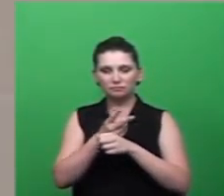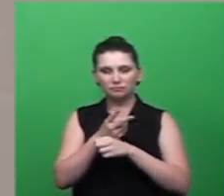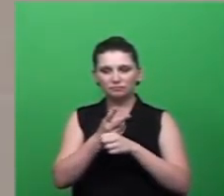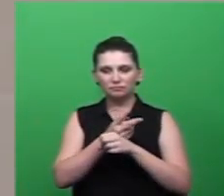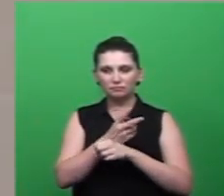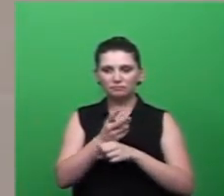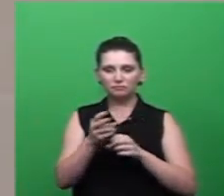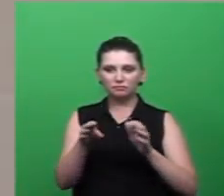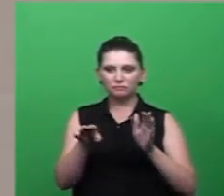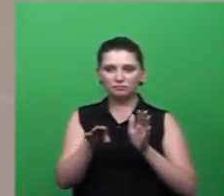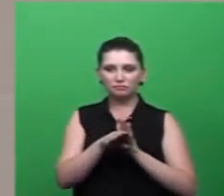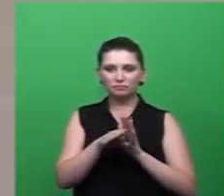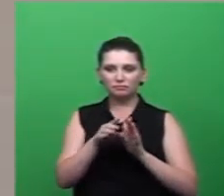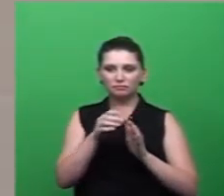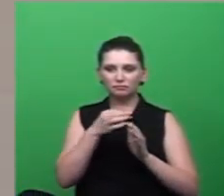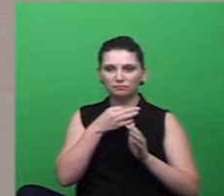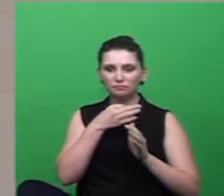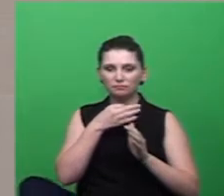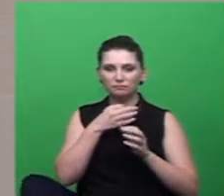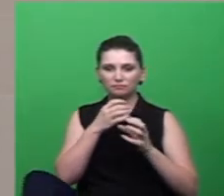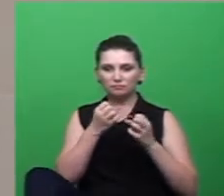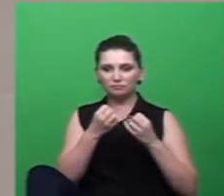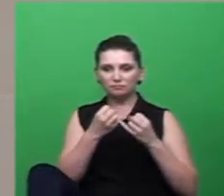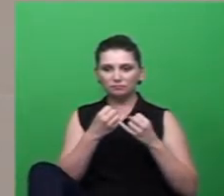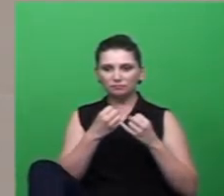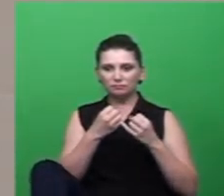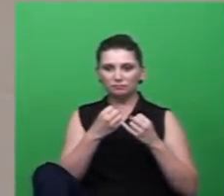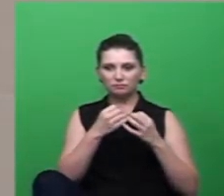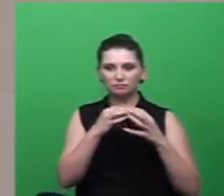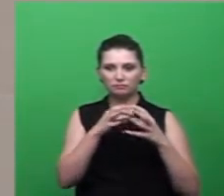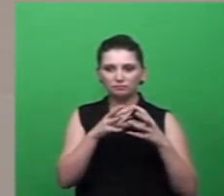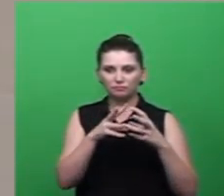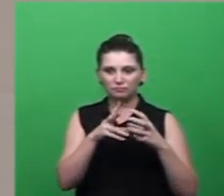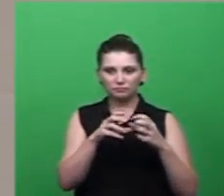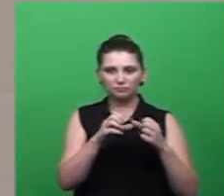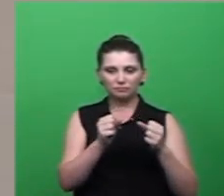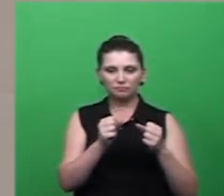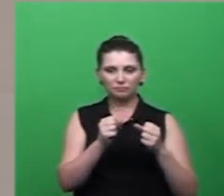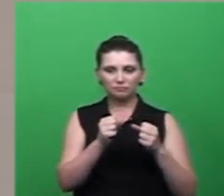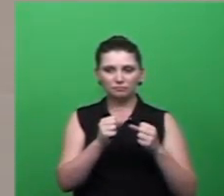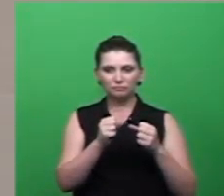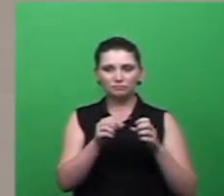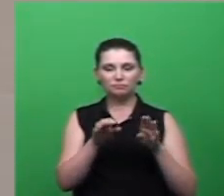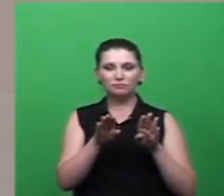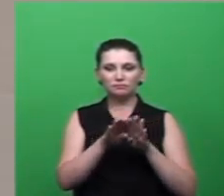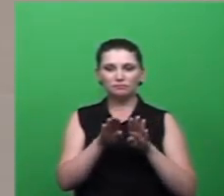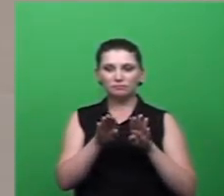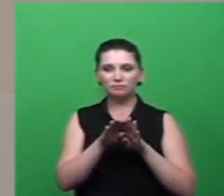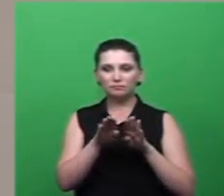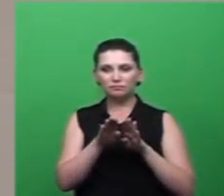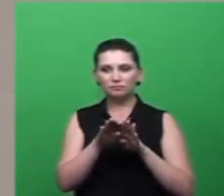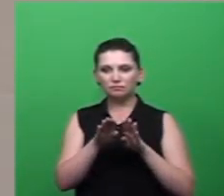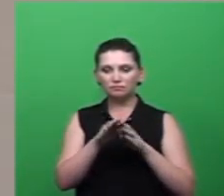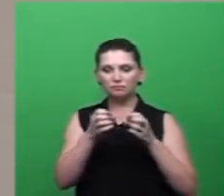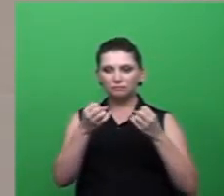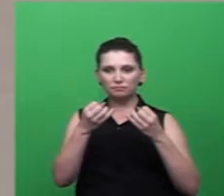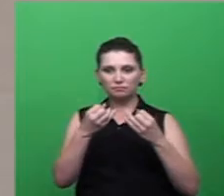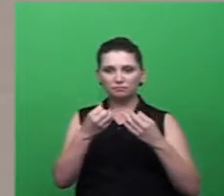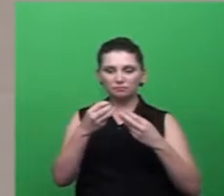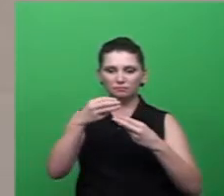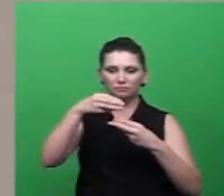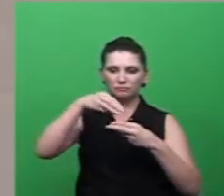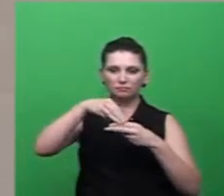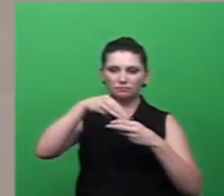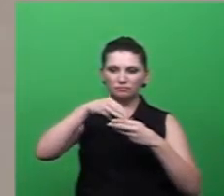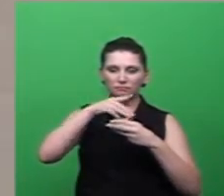e notificar os devidos proprietários mas fica aqui também um alerta ao nosso passo municipal nós temos várias